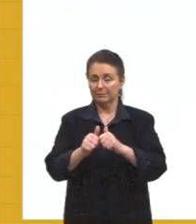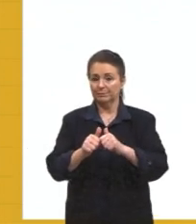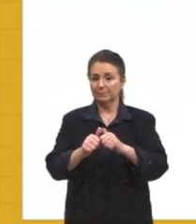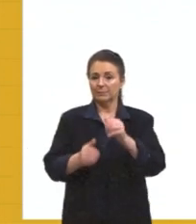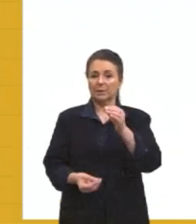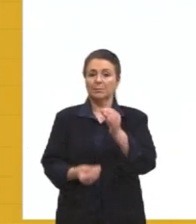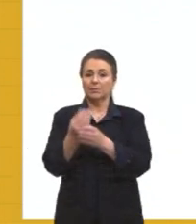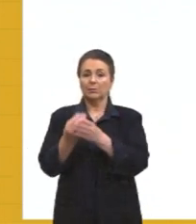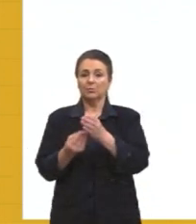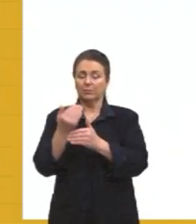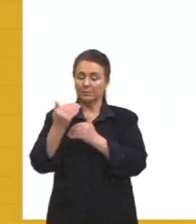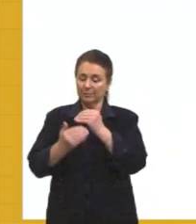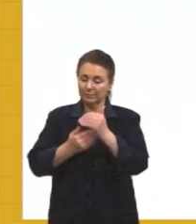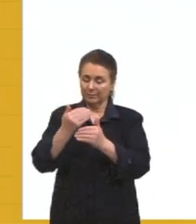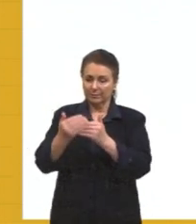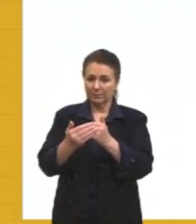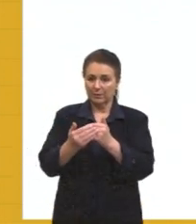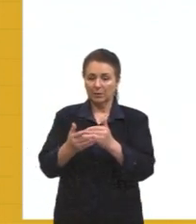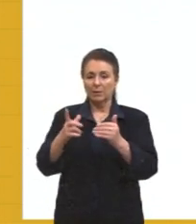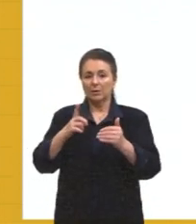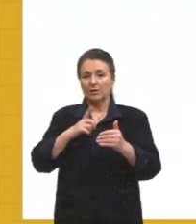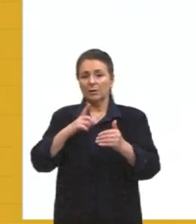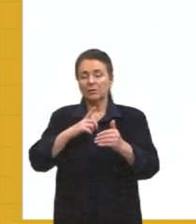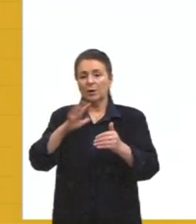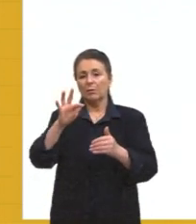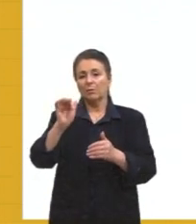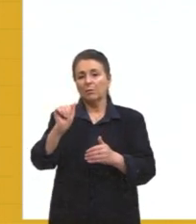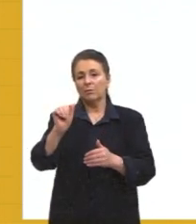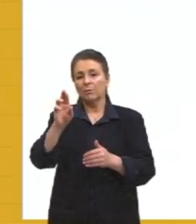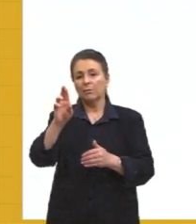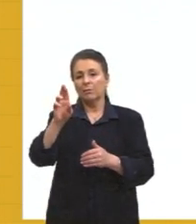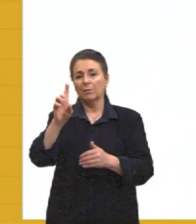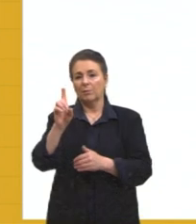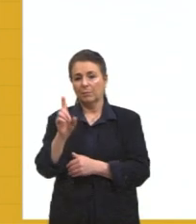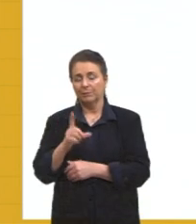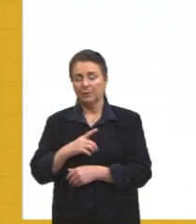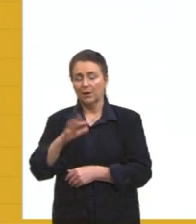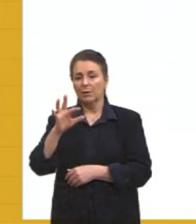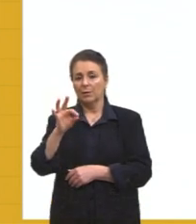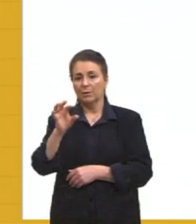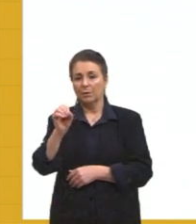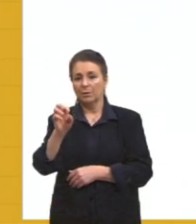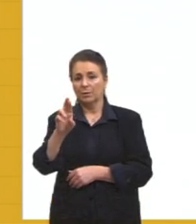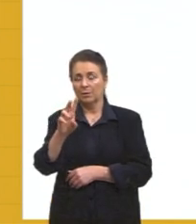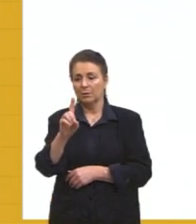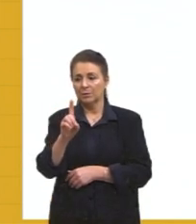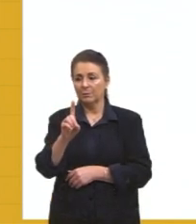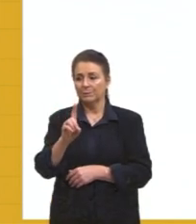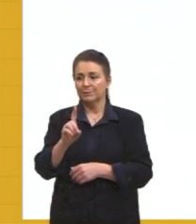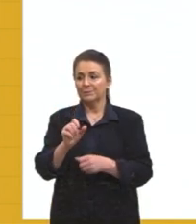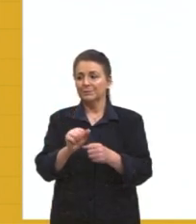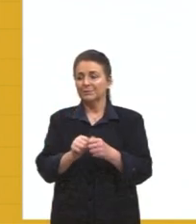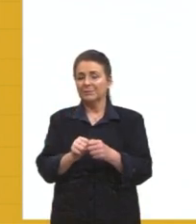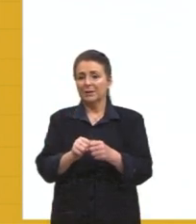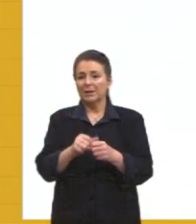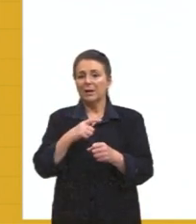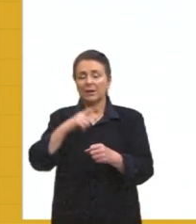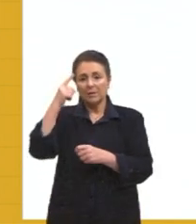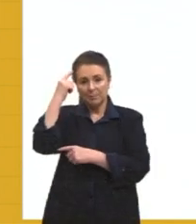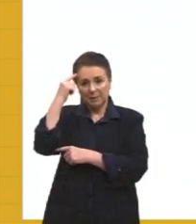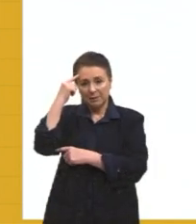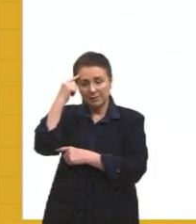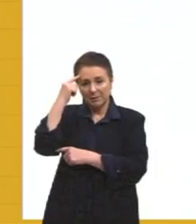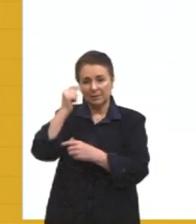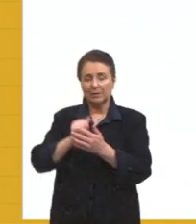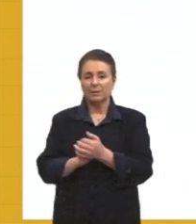produtividade. Já o Ford, ele pensa o seguinte, em vez do trabalhador ir até o que ele está fazendo,